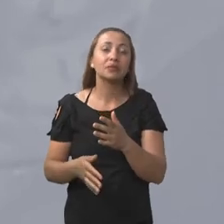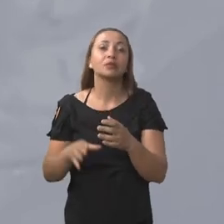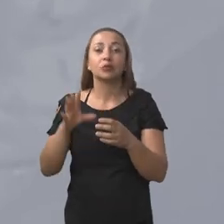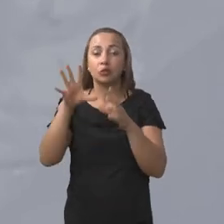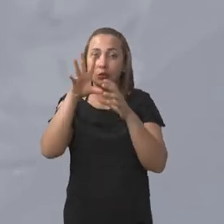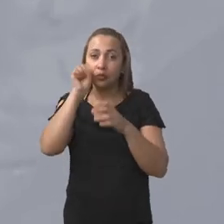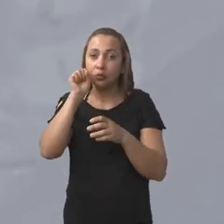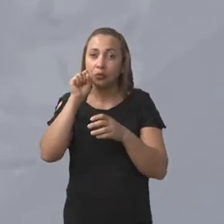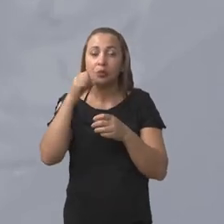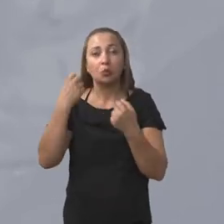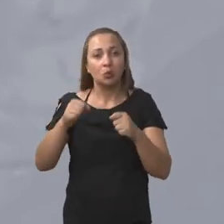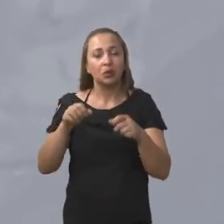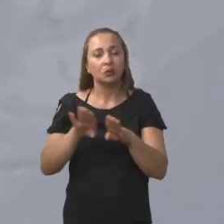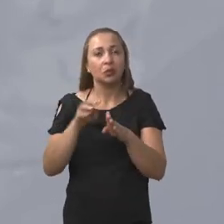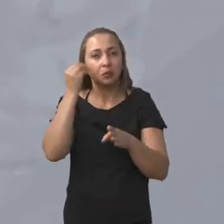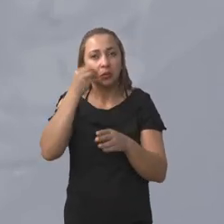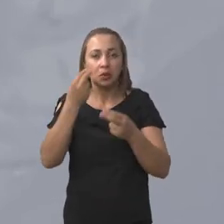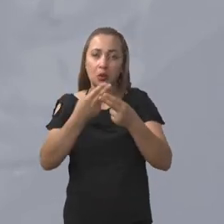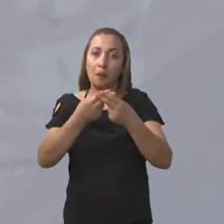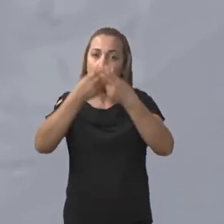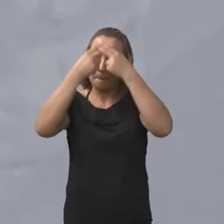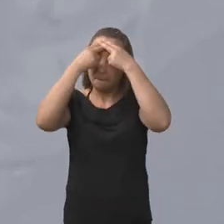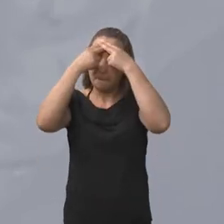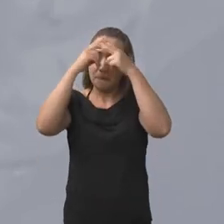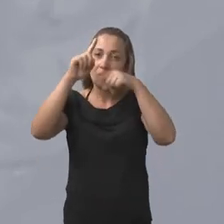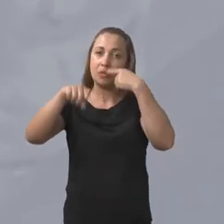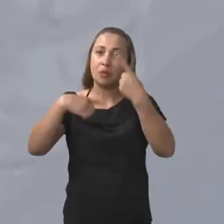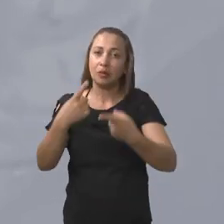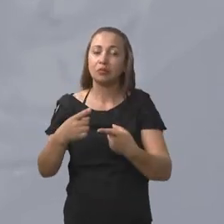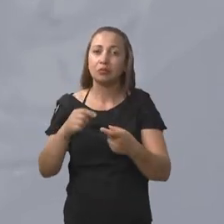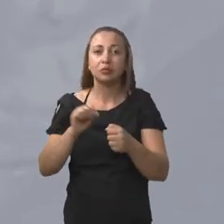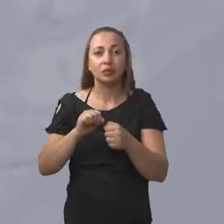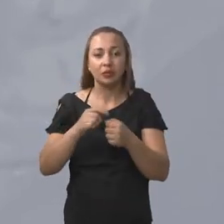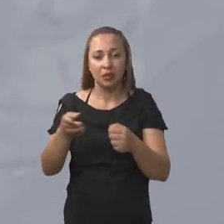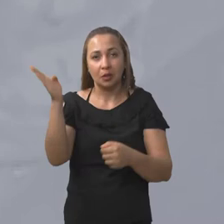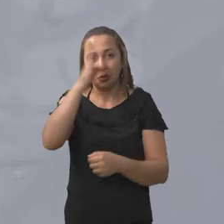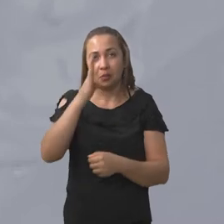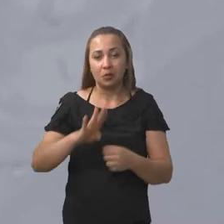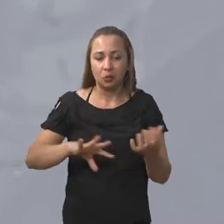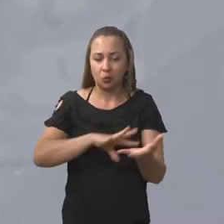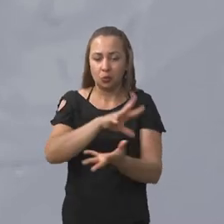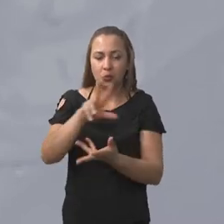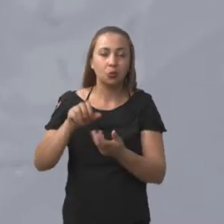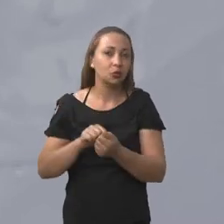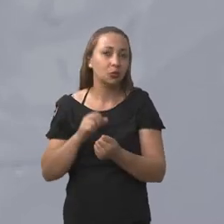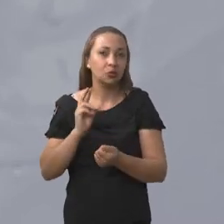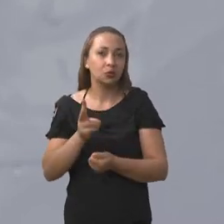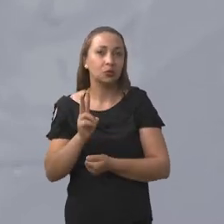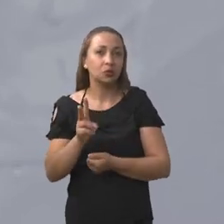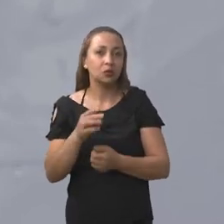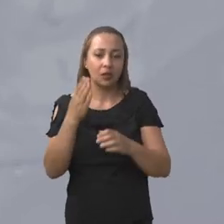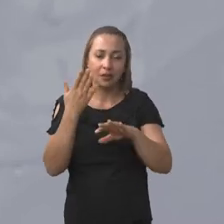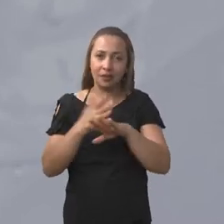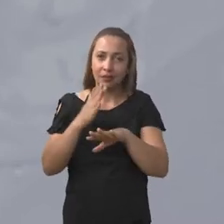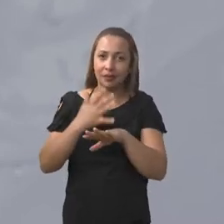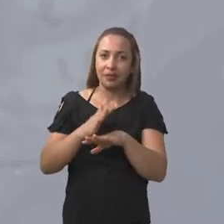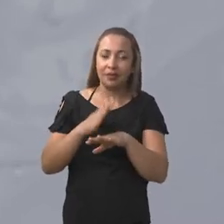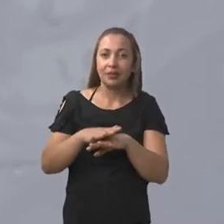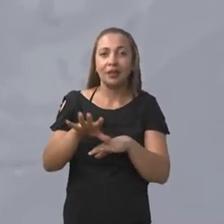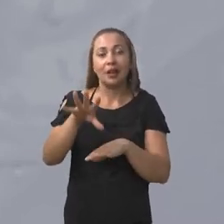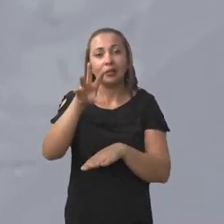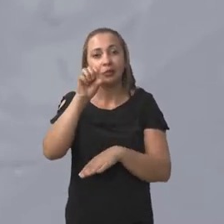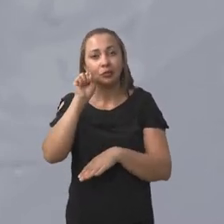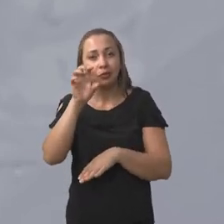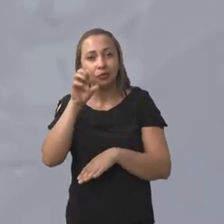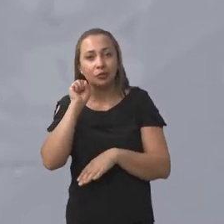-infecciosas, pós-traumáticas, e é um tratamento já amplamente realizado no Brasil e no mundo. Consiste em treinar, em